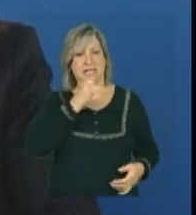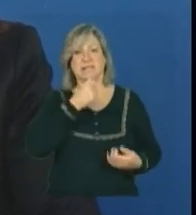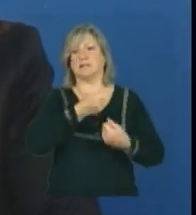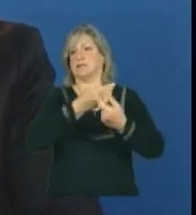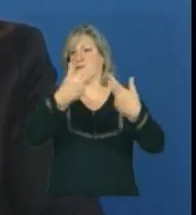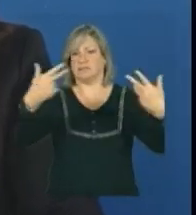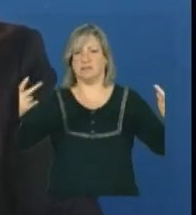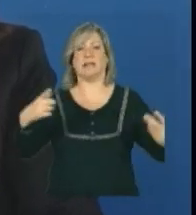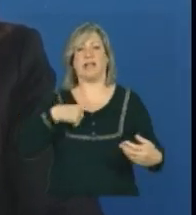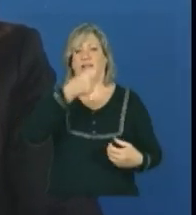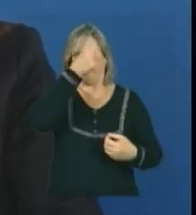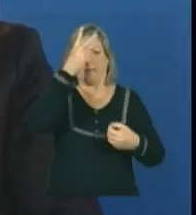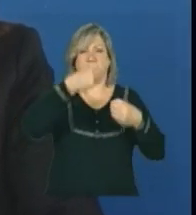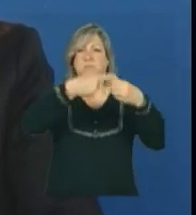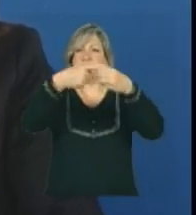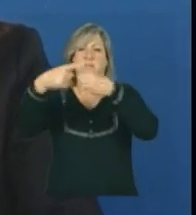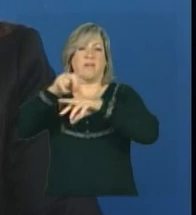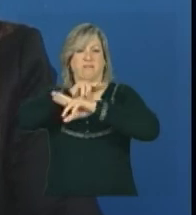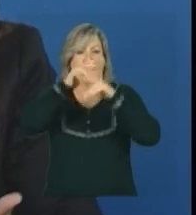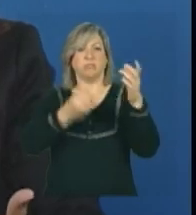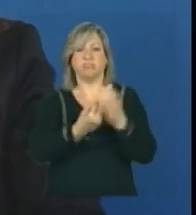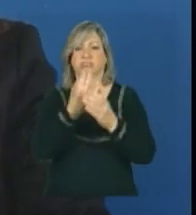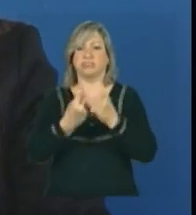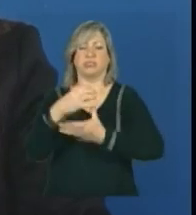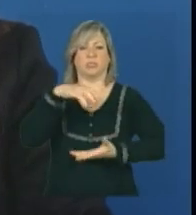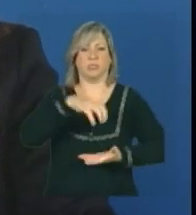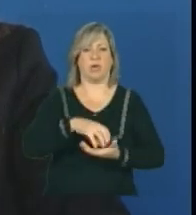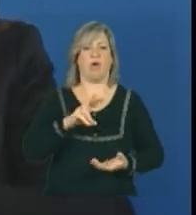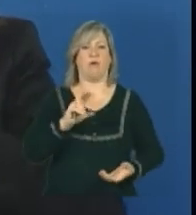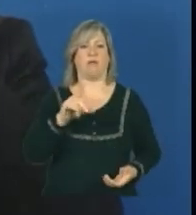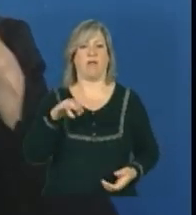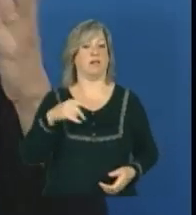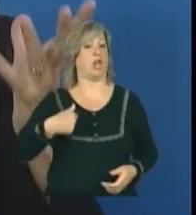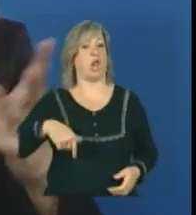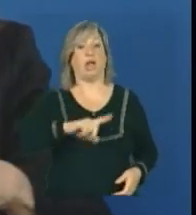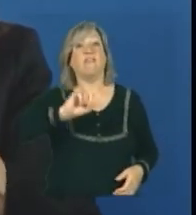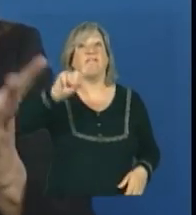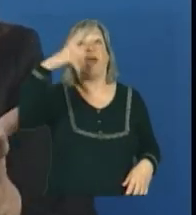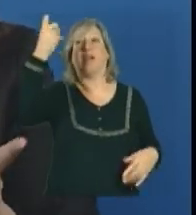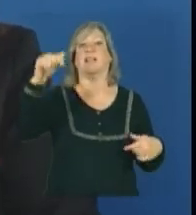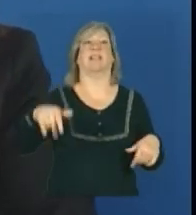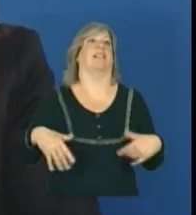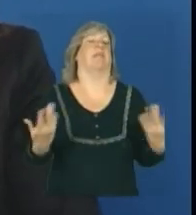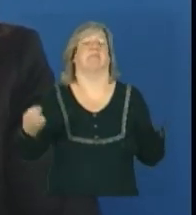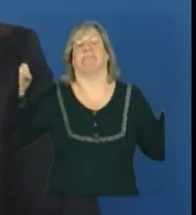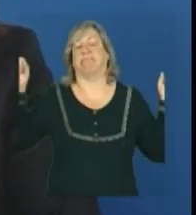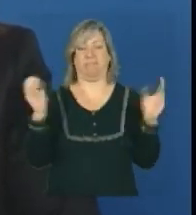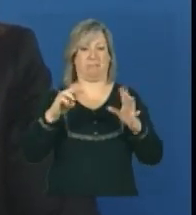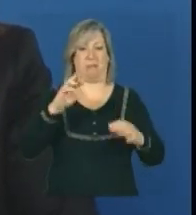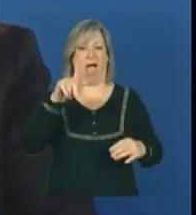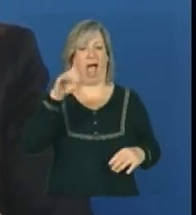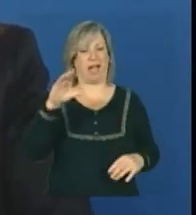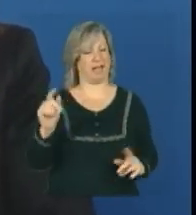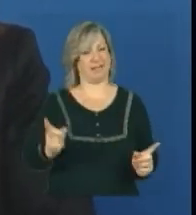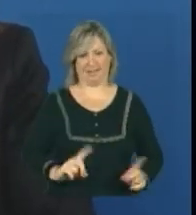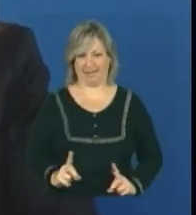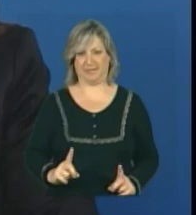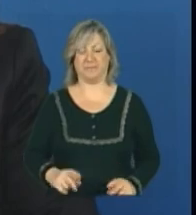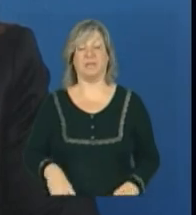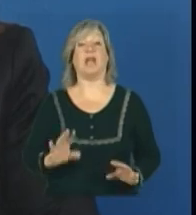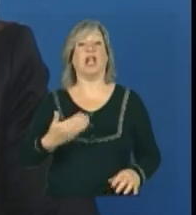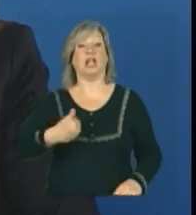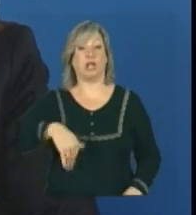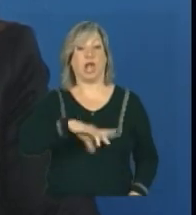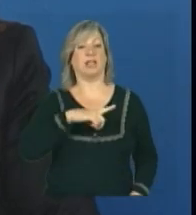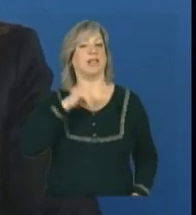vários municípios implantando equipe volante. A gente não criou isso do nada, não é mágica. A gente tem